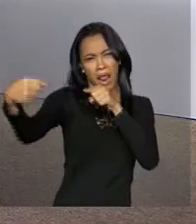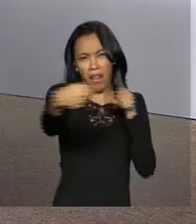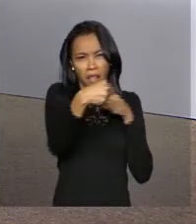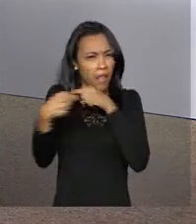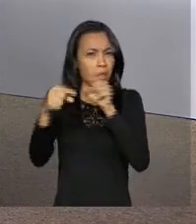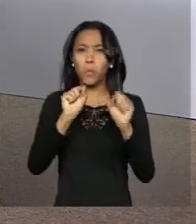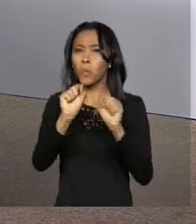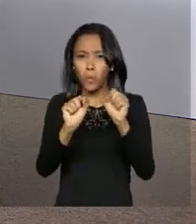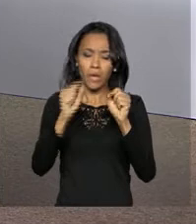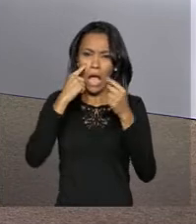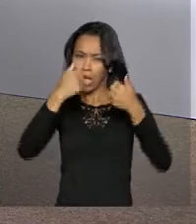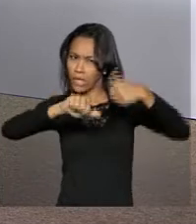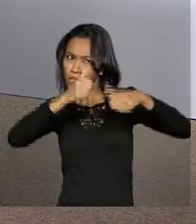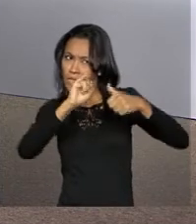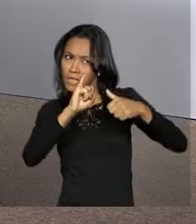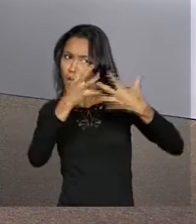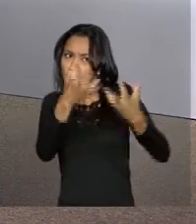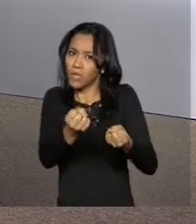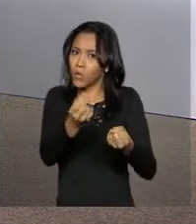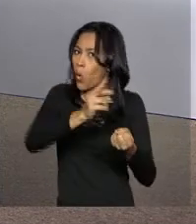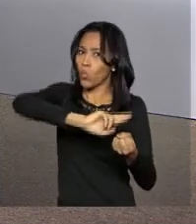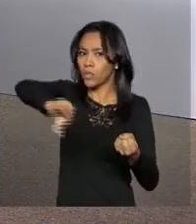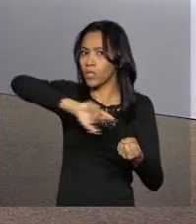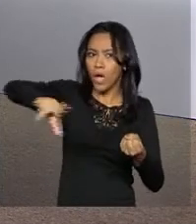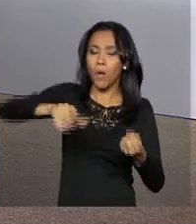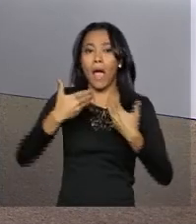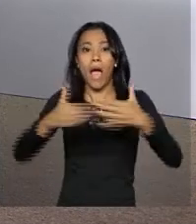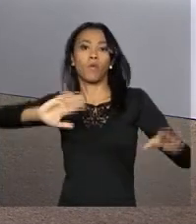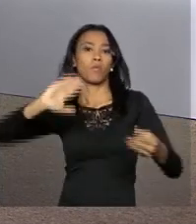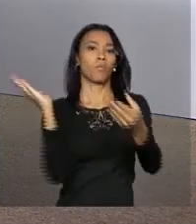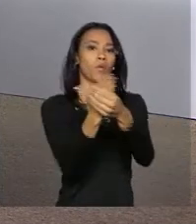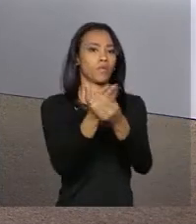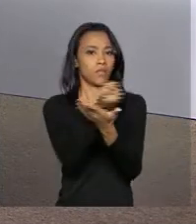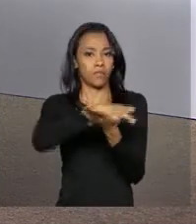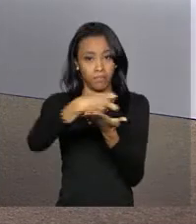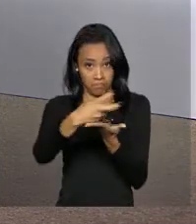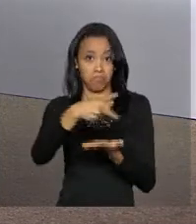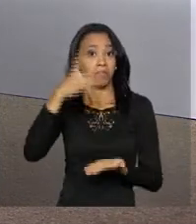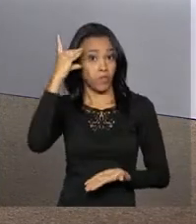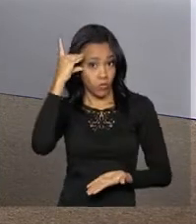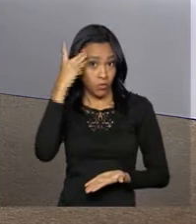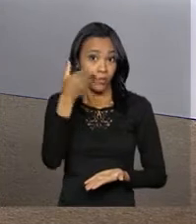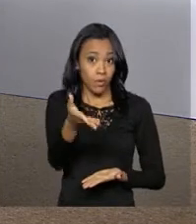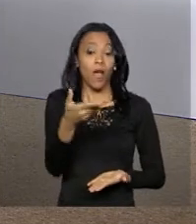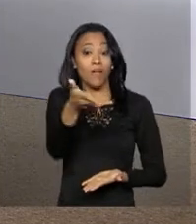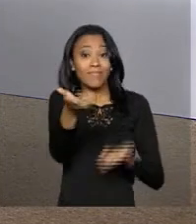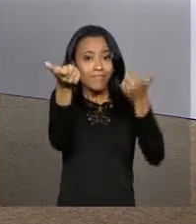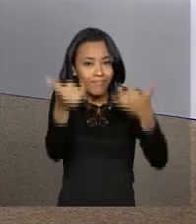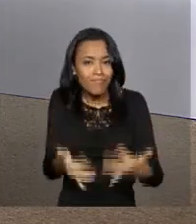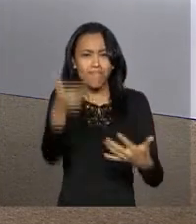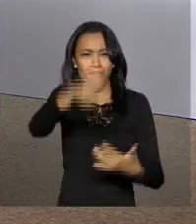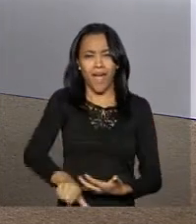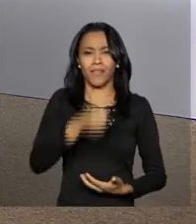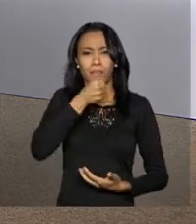os parlamentares analisam se aceitam ou não abrir o processo de impedimento da presidenta Dilma Rousseff. Ao vivo, o repórter Ney Pereira tem